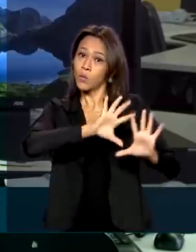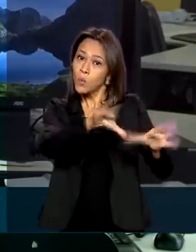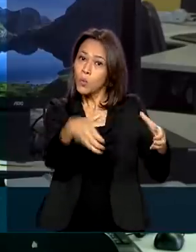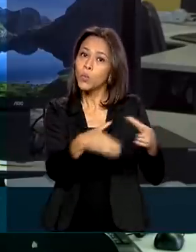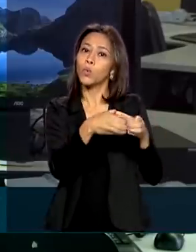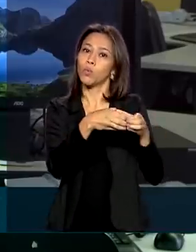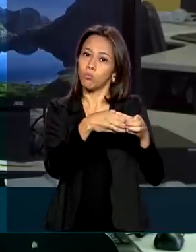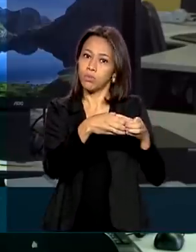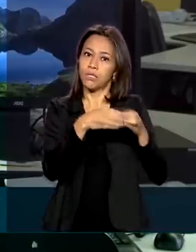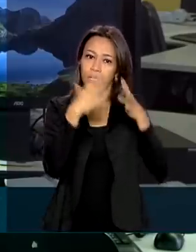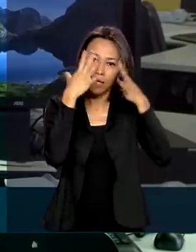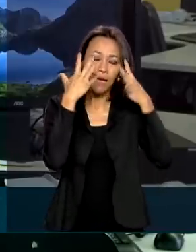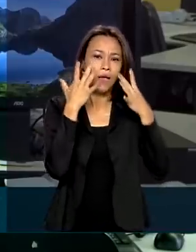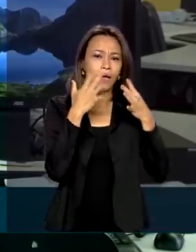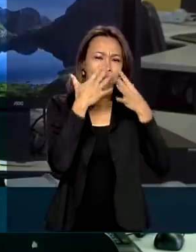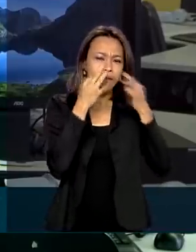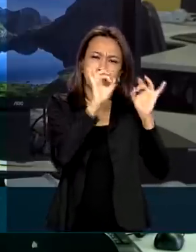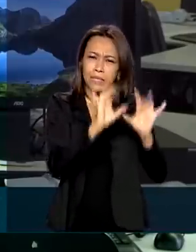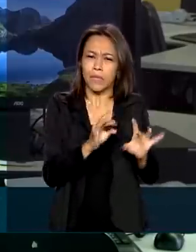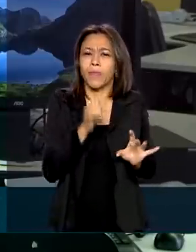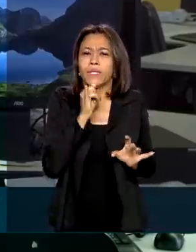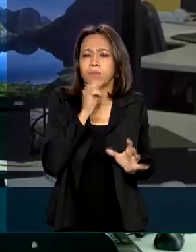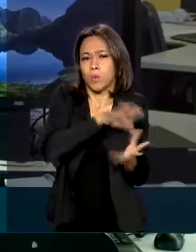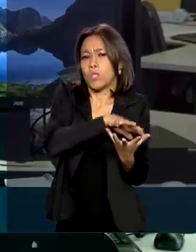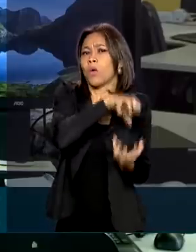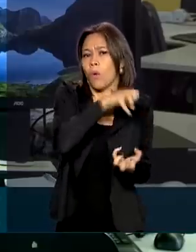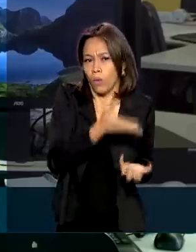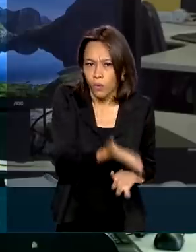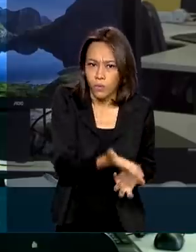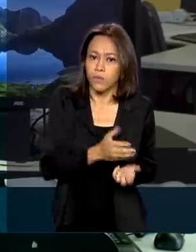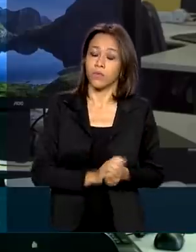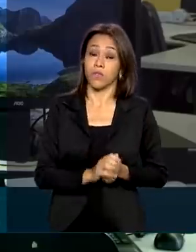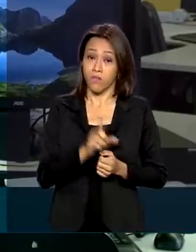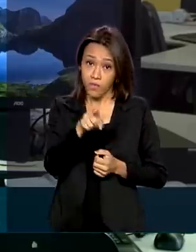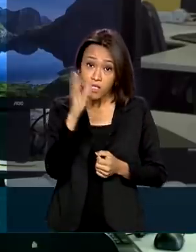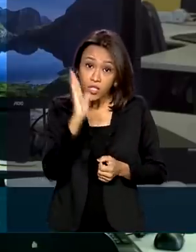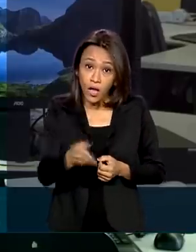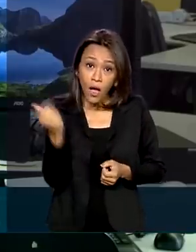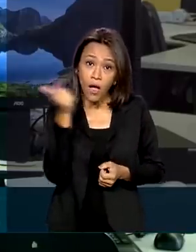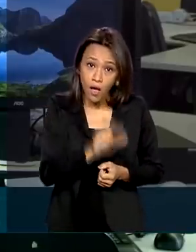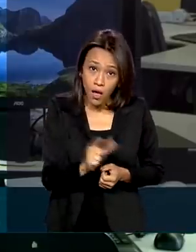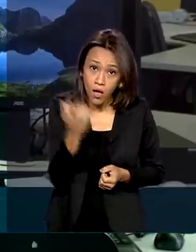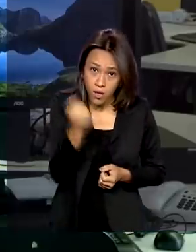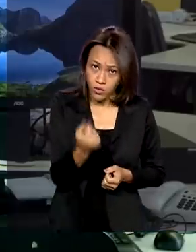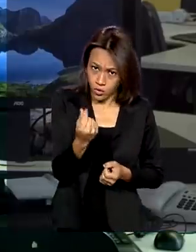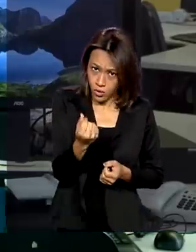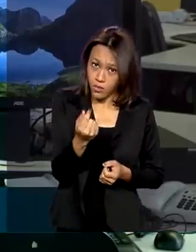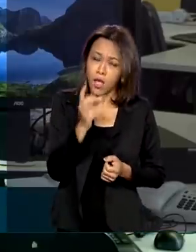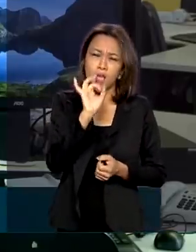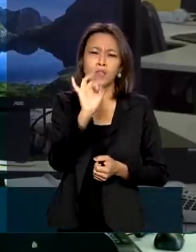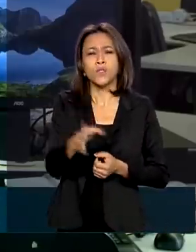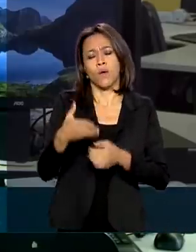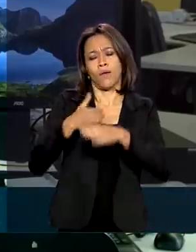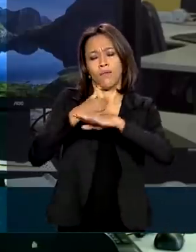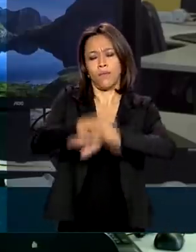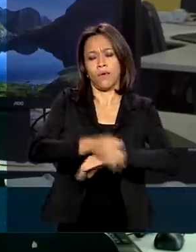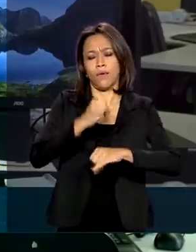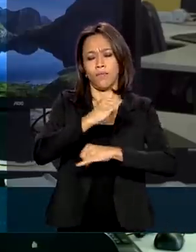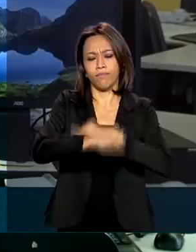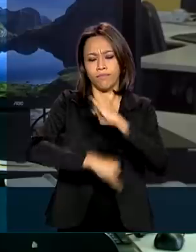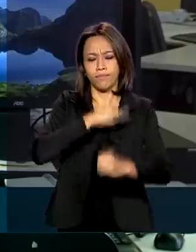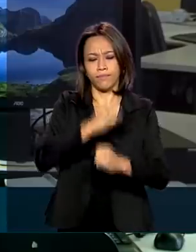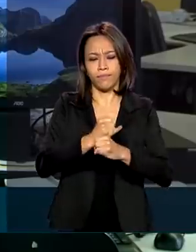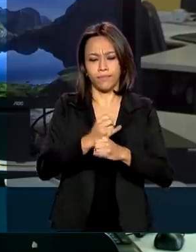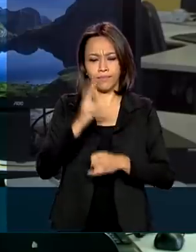prioritários, como idosos, por exemplo. Para saber se você já recebeu a restituição, basta entrar no site da Receita,